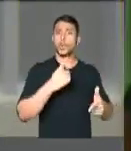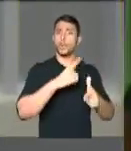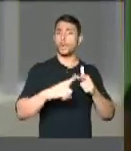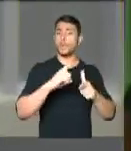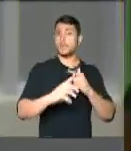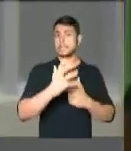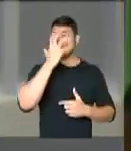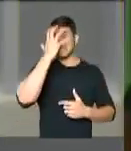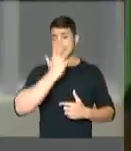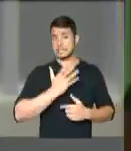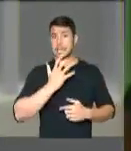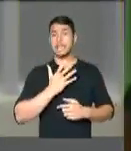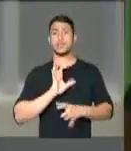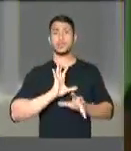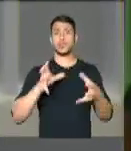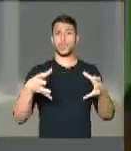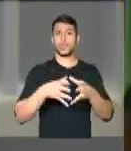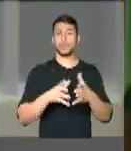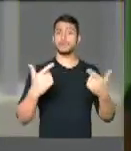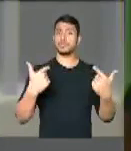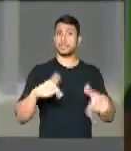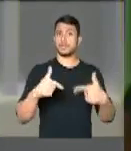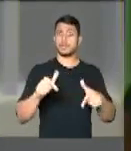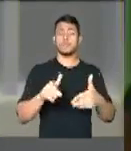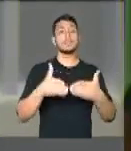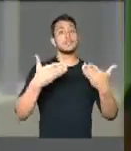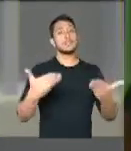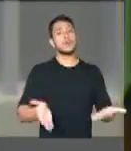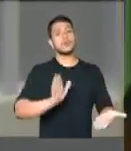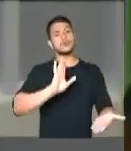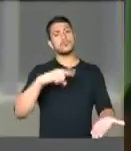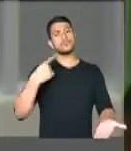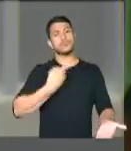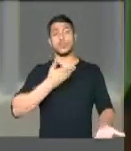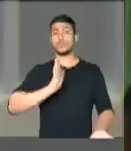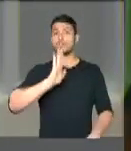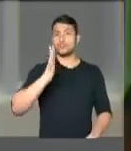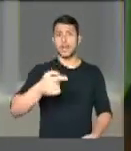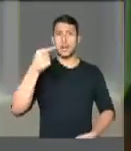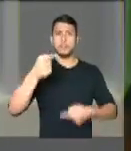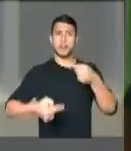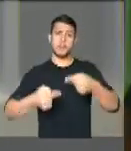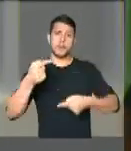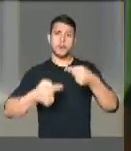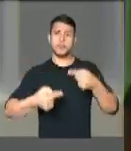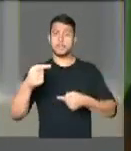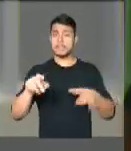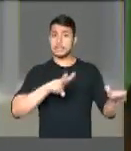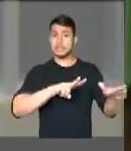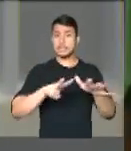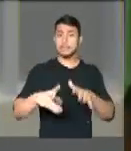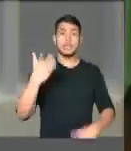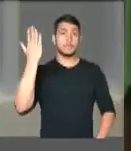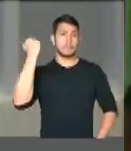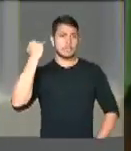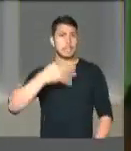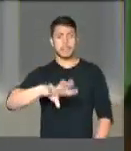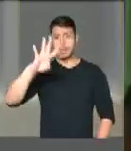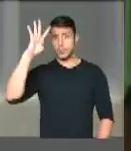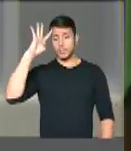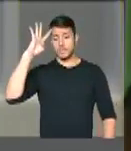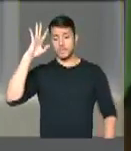atinge a classe trabalhadora brasileira, enquanto a gente debatia esse assunto, na mesma semana, na quarta-feira passada,